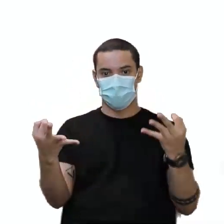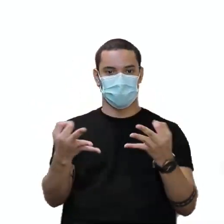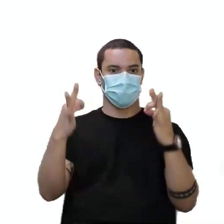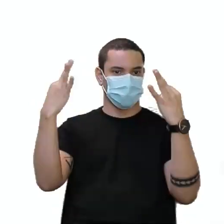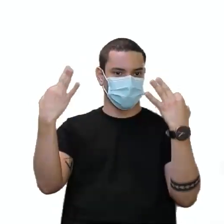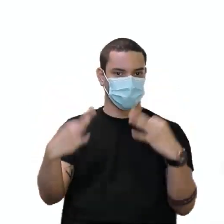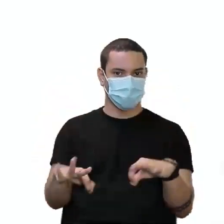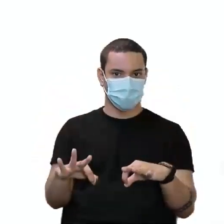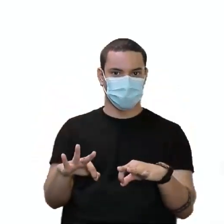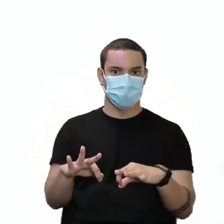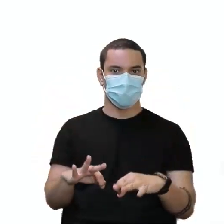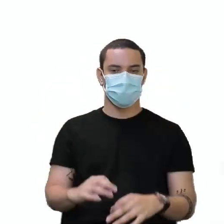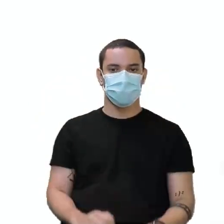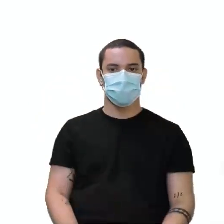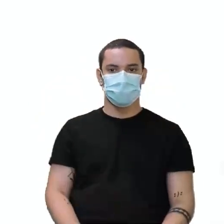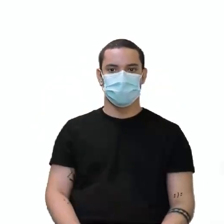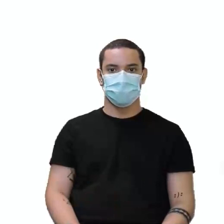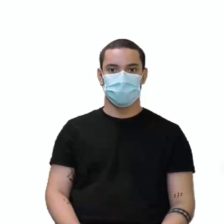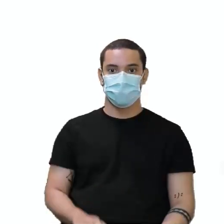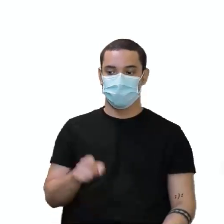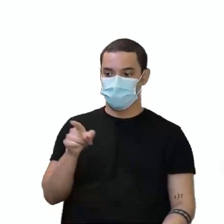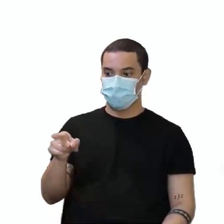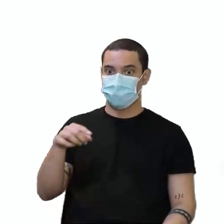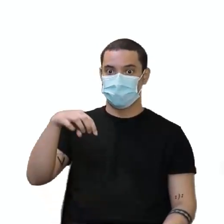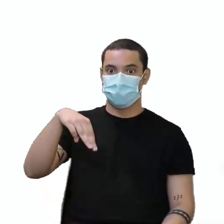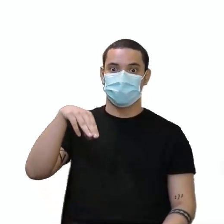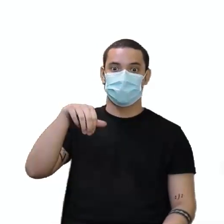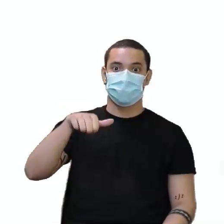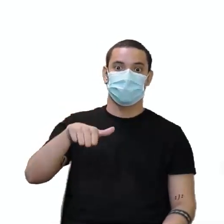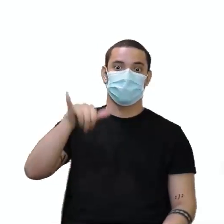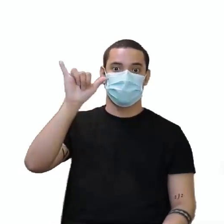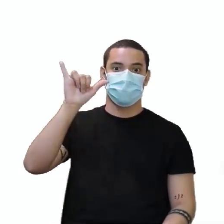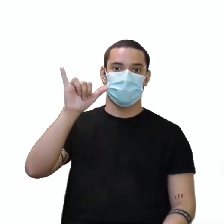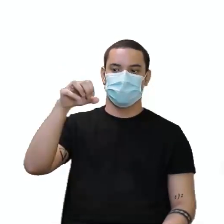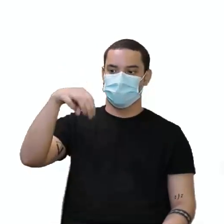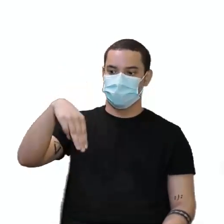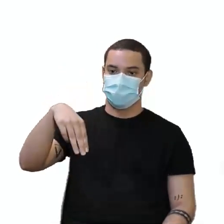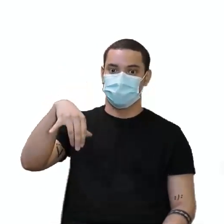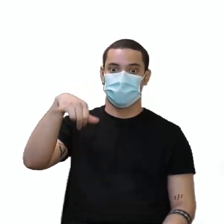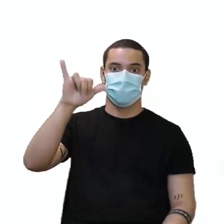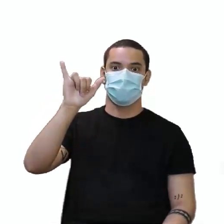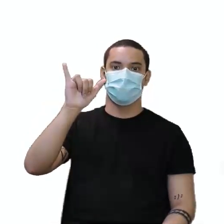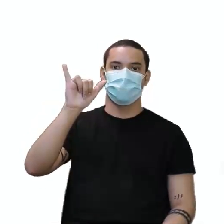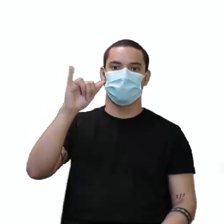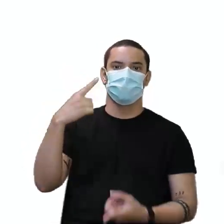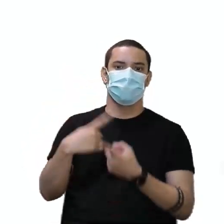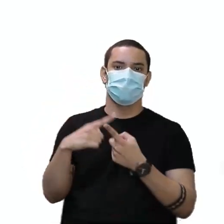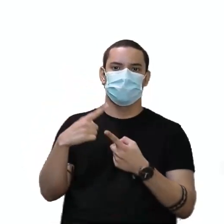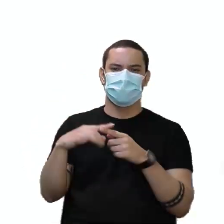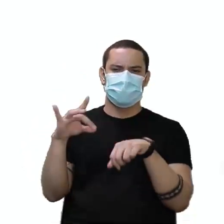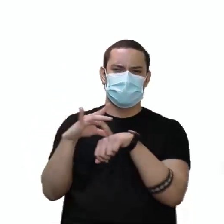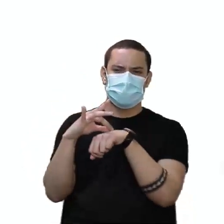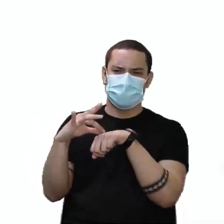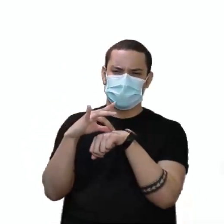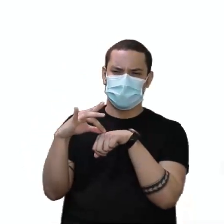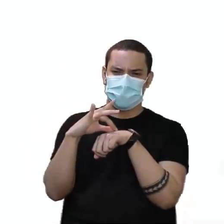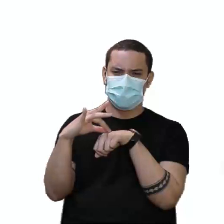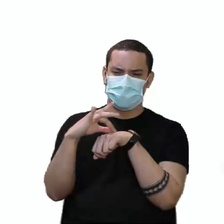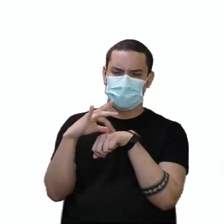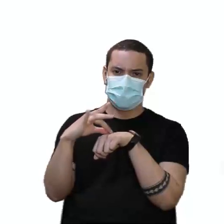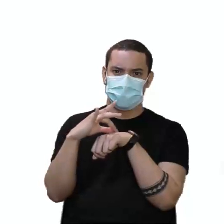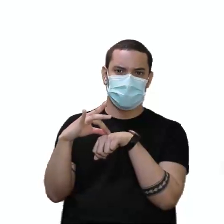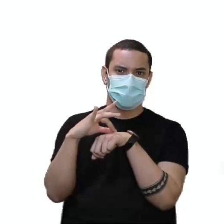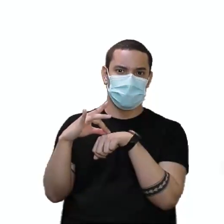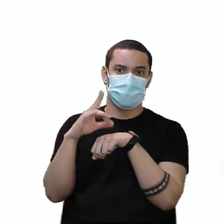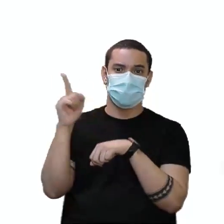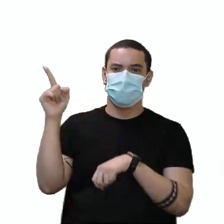certo. My dog. Por eu falei my dog? Olha esse my aqui, olha como ele está, ele está em negrito. Então, se